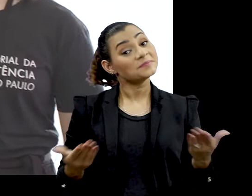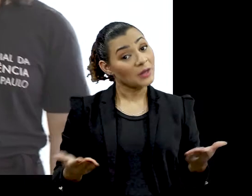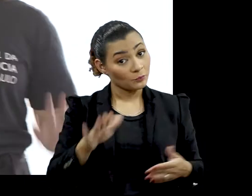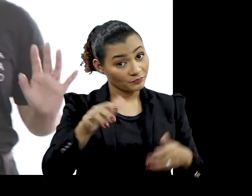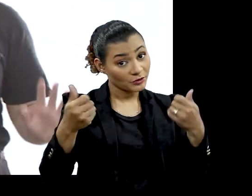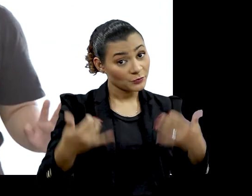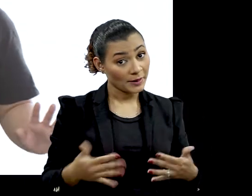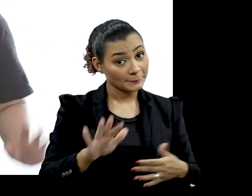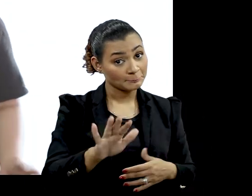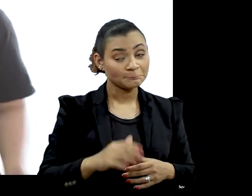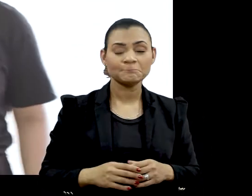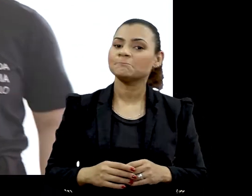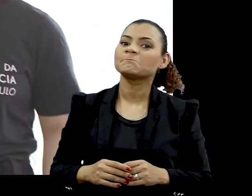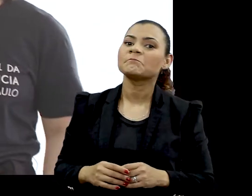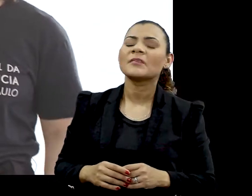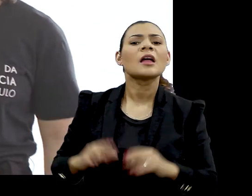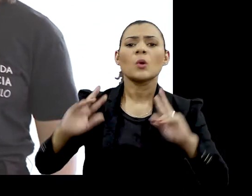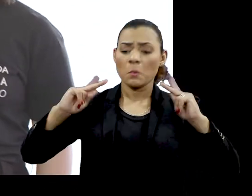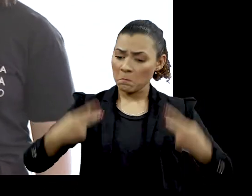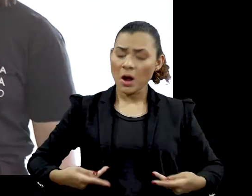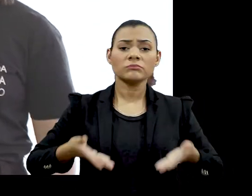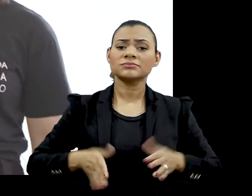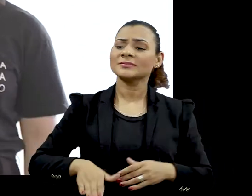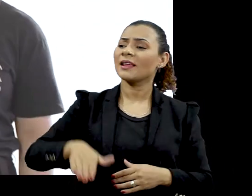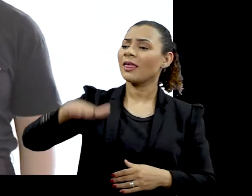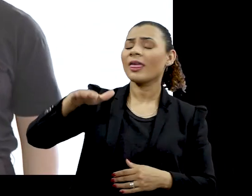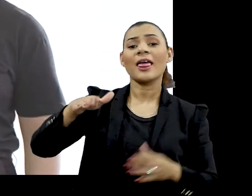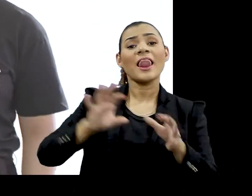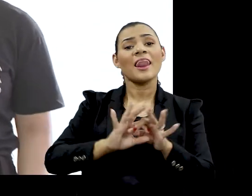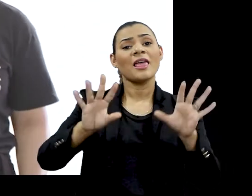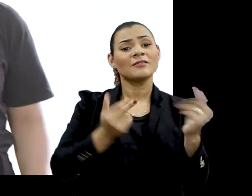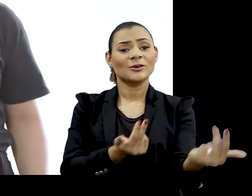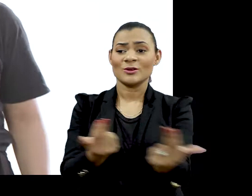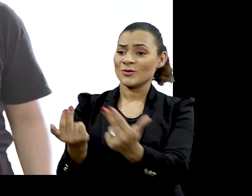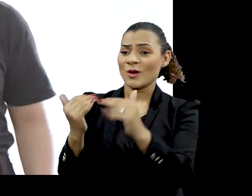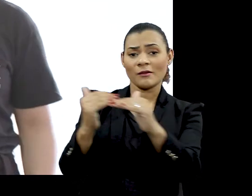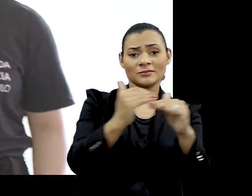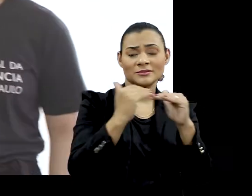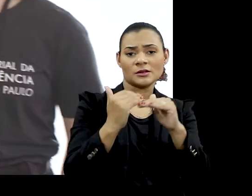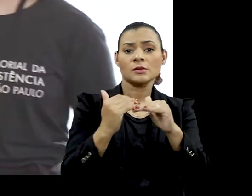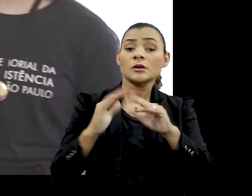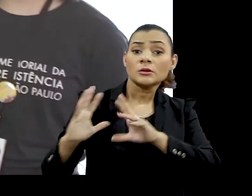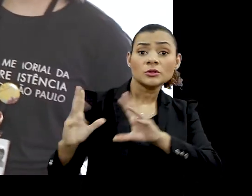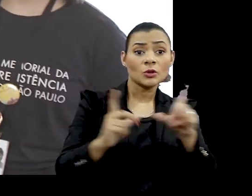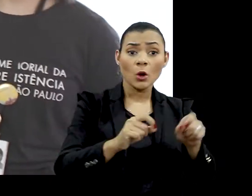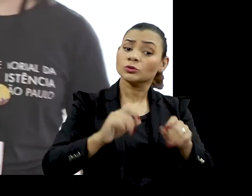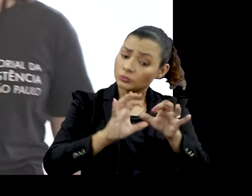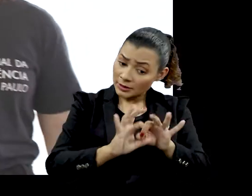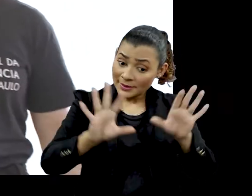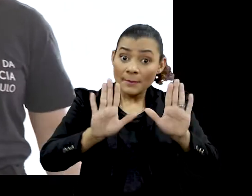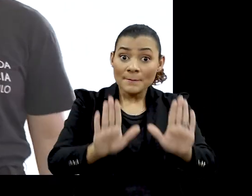Bom, vamos lá Todos os seres humanos nascem livres e iguais Isso significa que todos nascem livres,